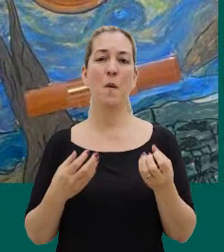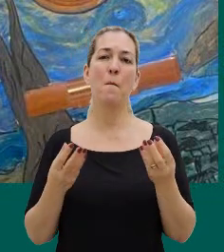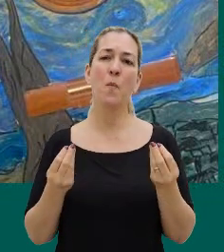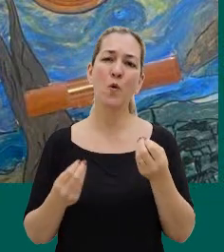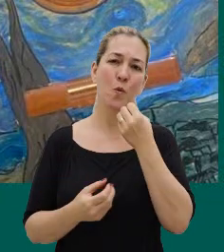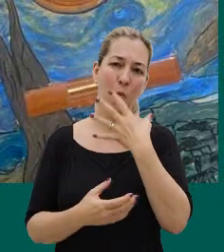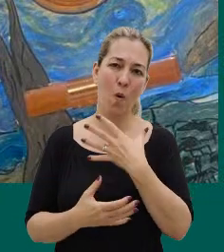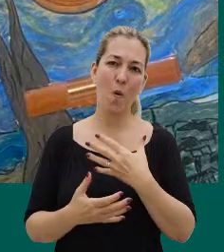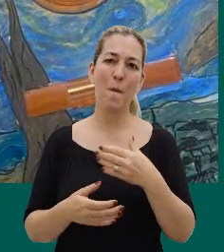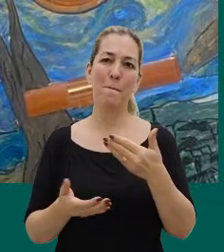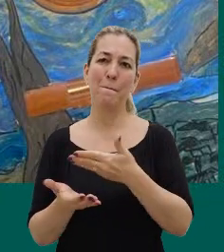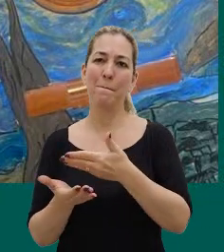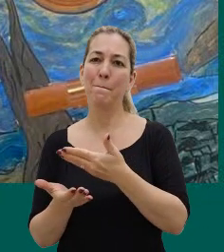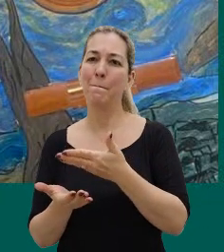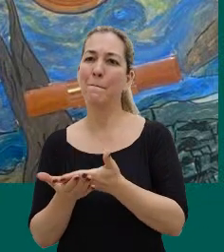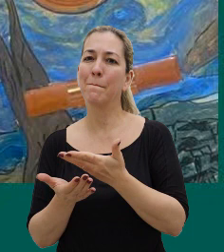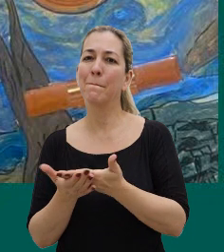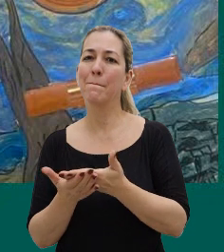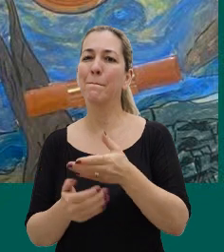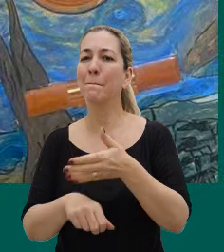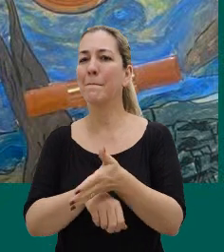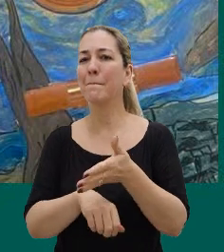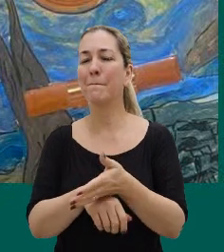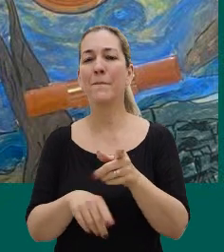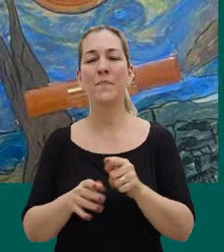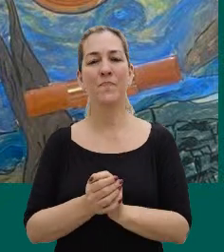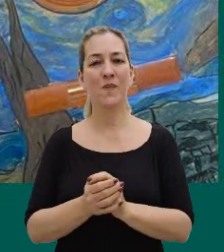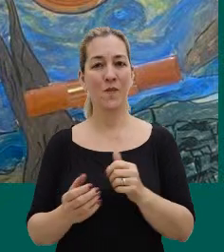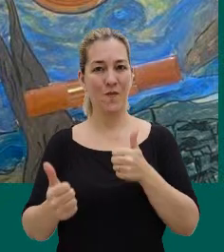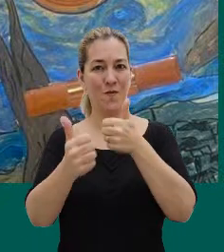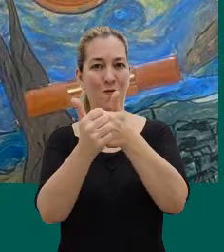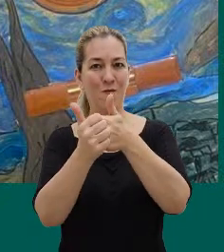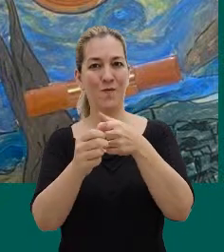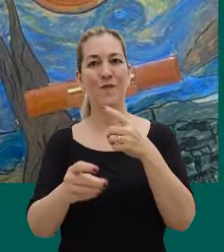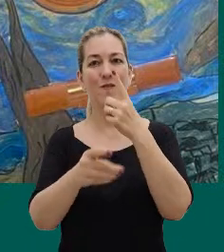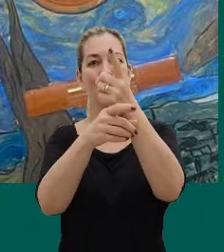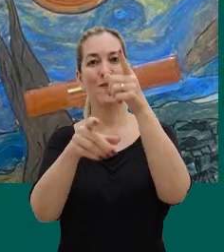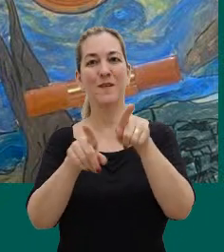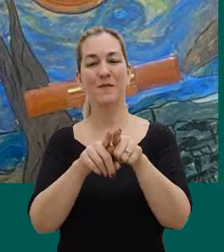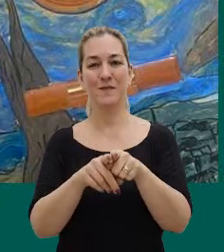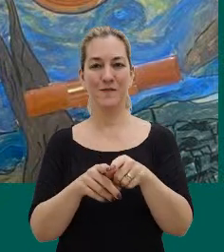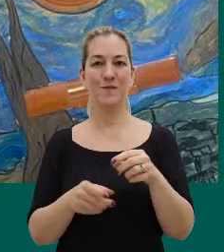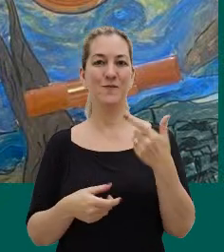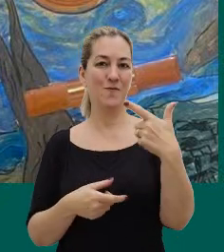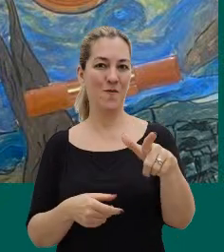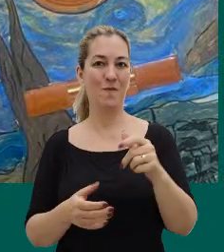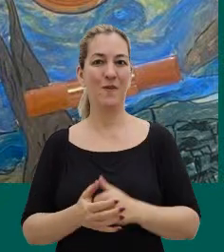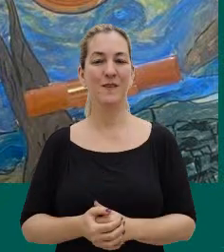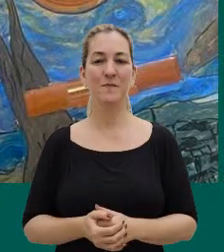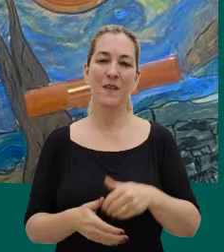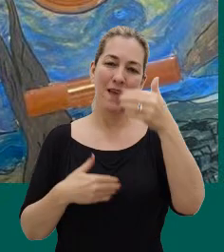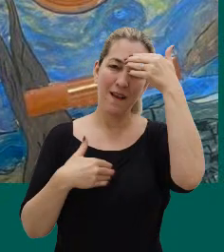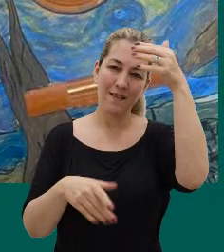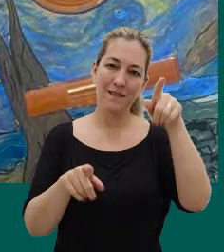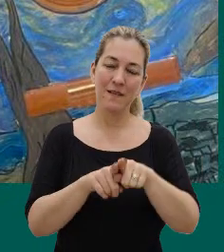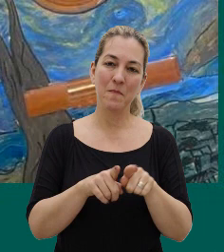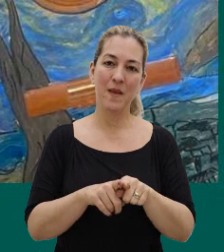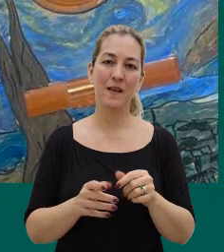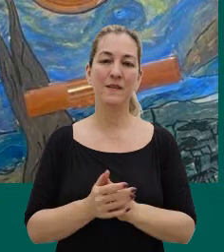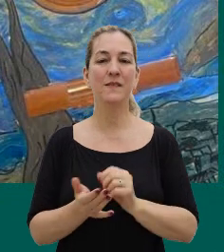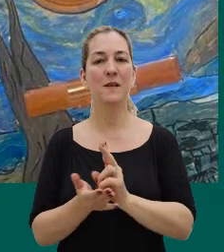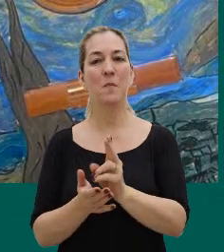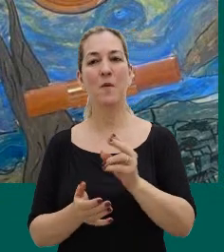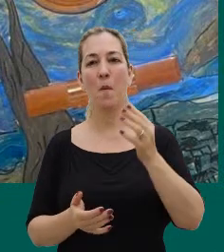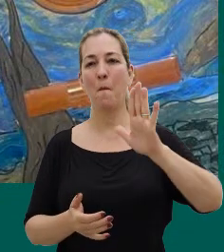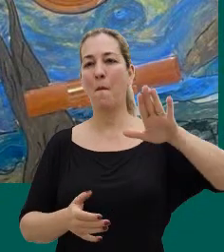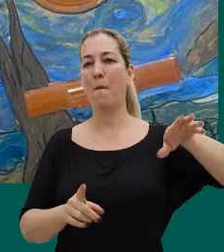bom, né, e nos encontramos numa próxima. Quero agradecer, gente, é sempre uma